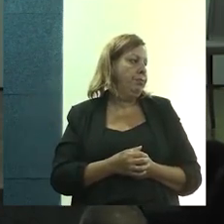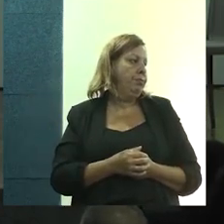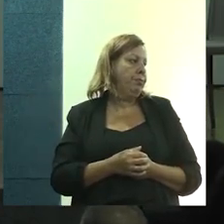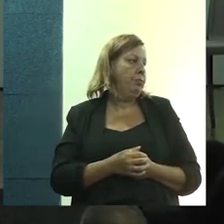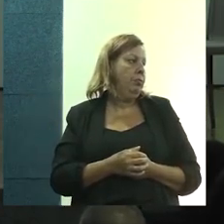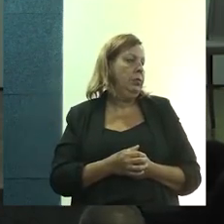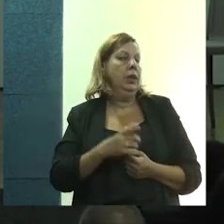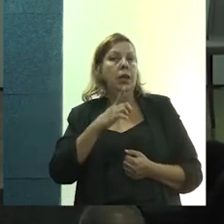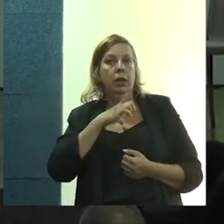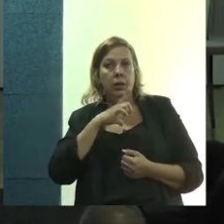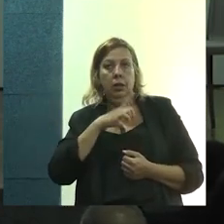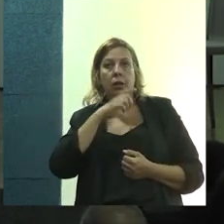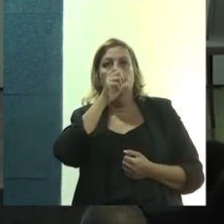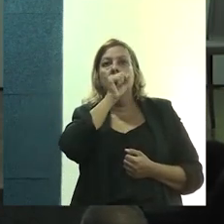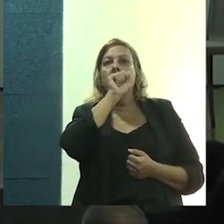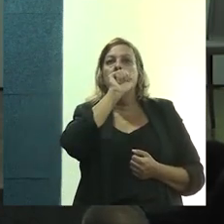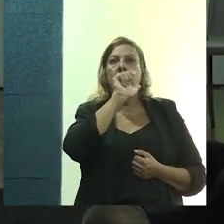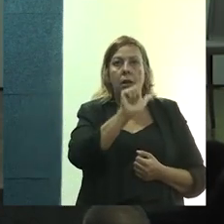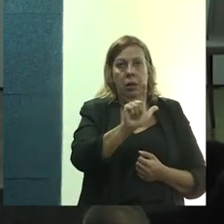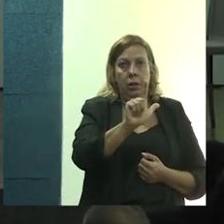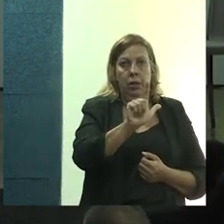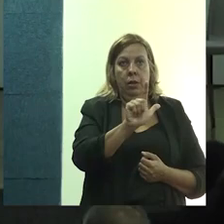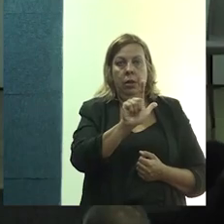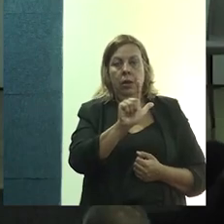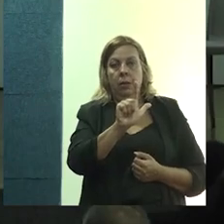A gente tem, então, em Laranjeiras,